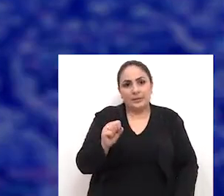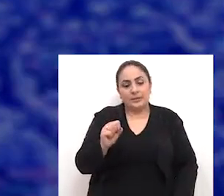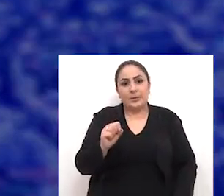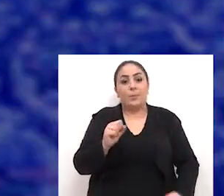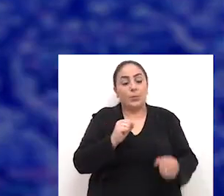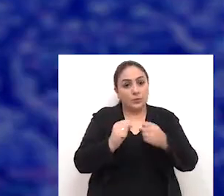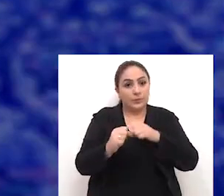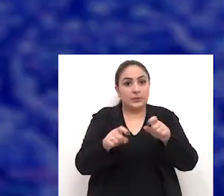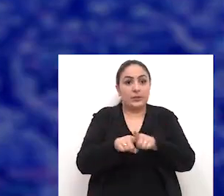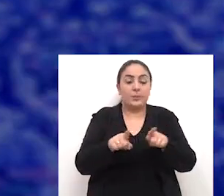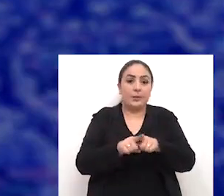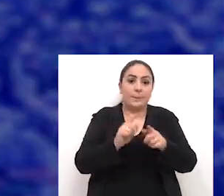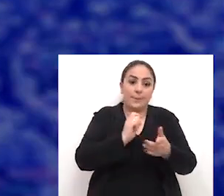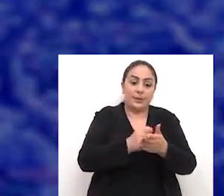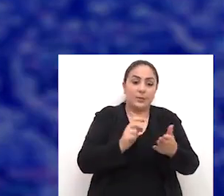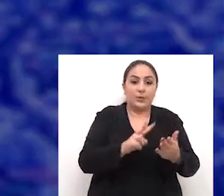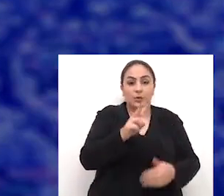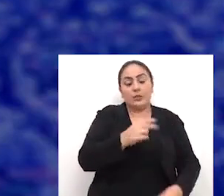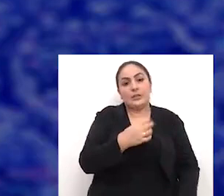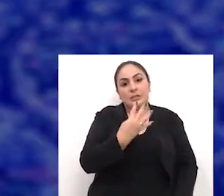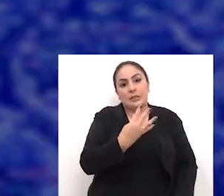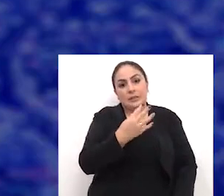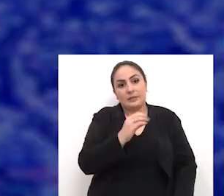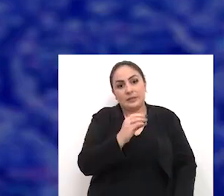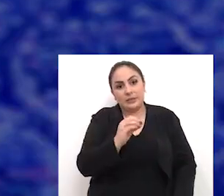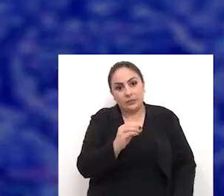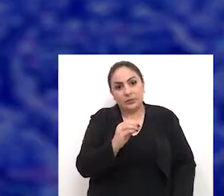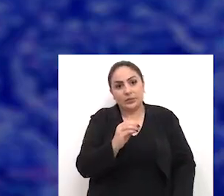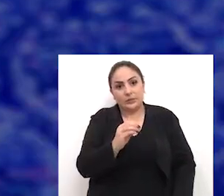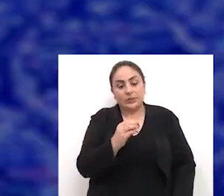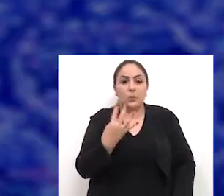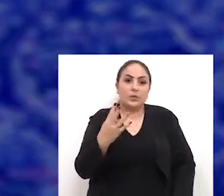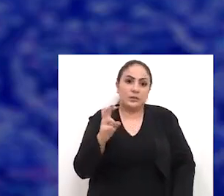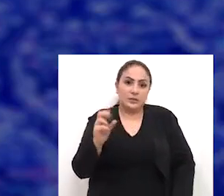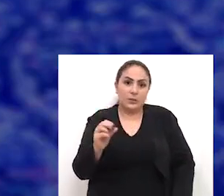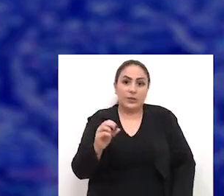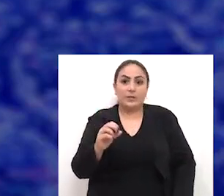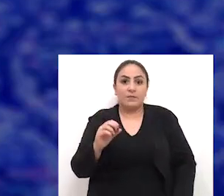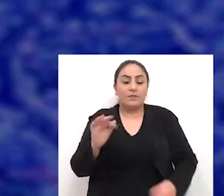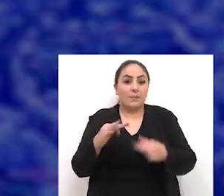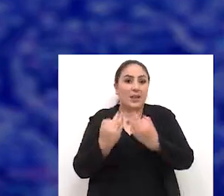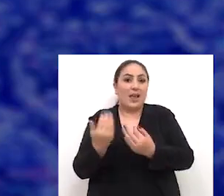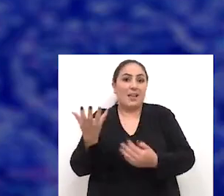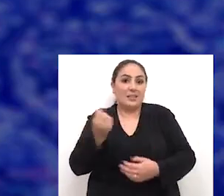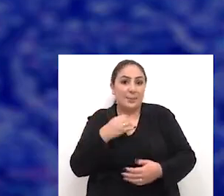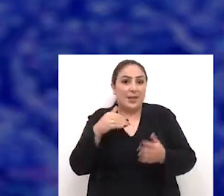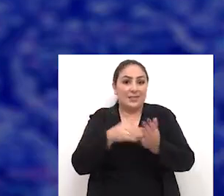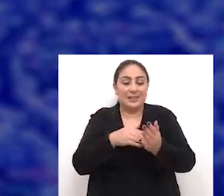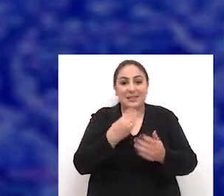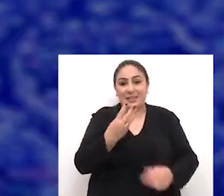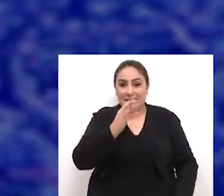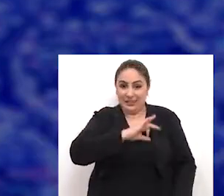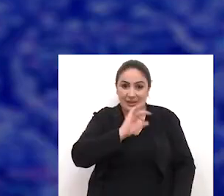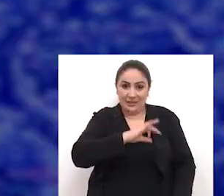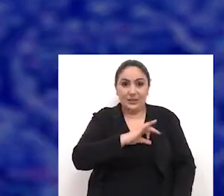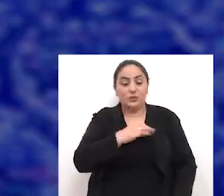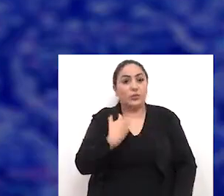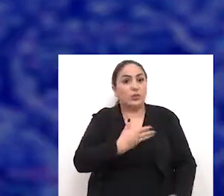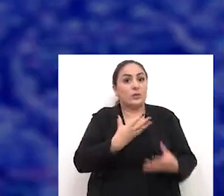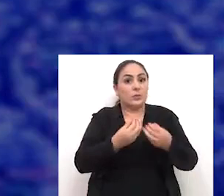em que se possibilita, inclusive, pagamento de valores entre 300 reais e 450 reais para famílias de até três salários mínimos, nós temos aí um grande